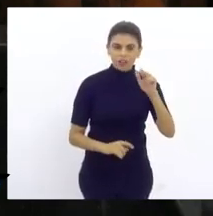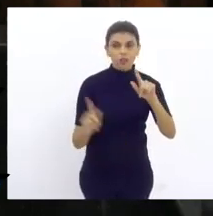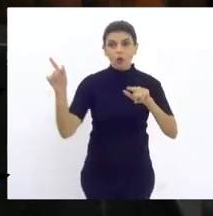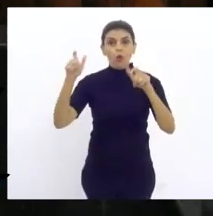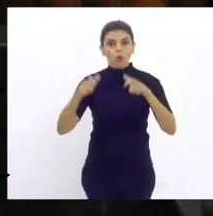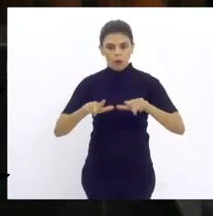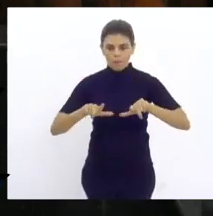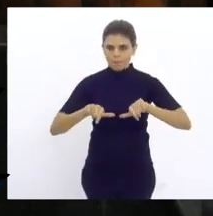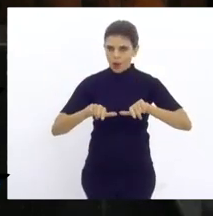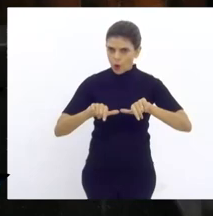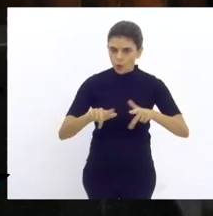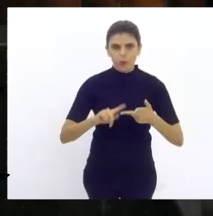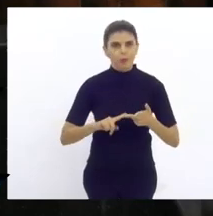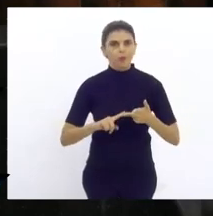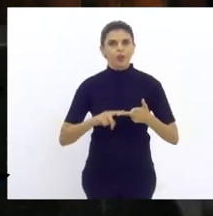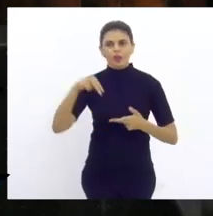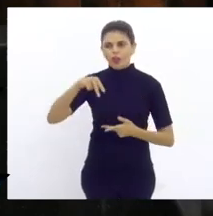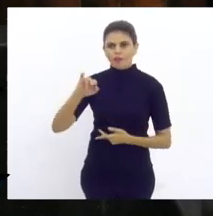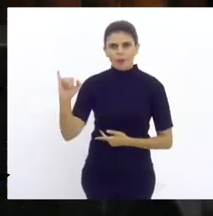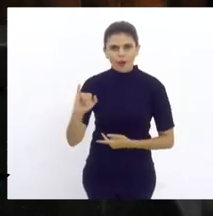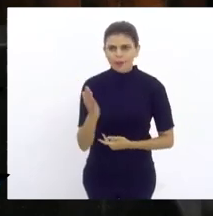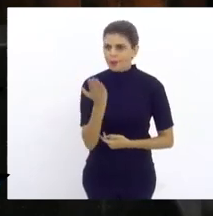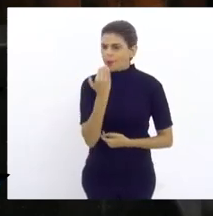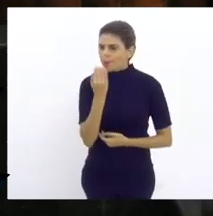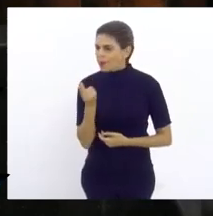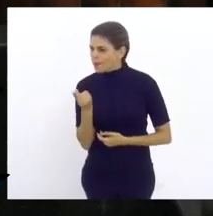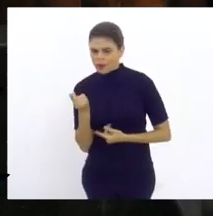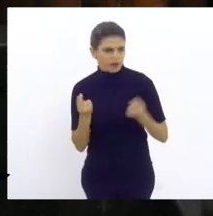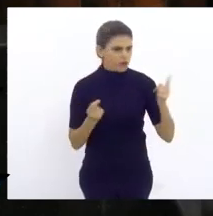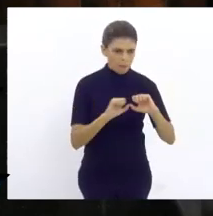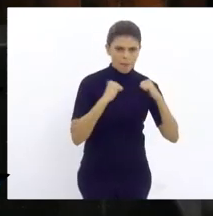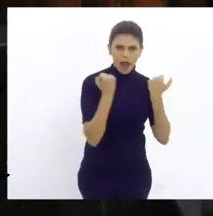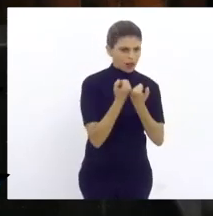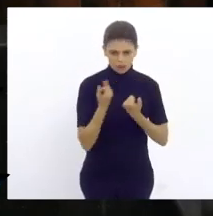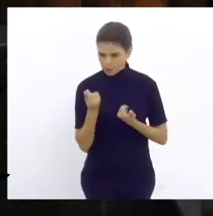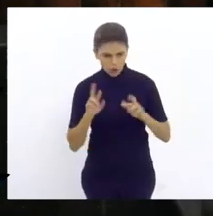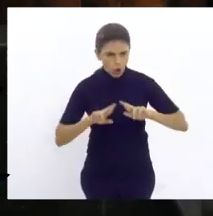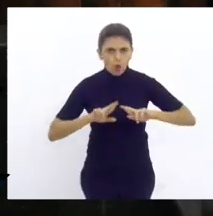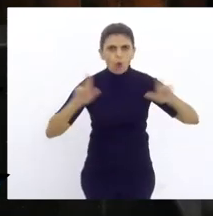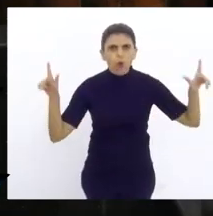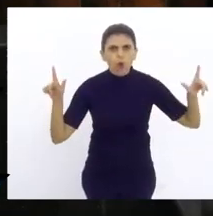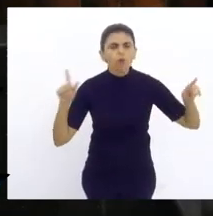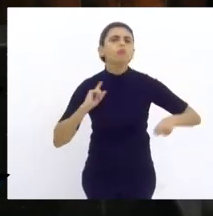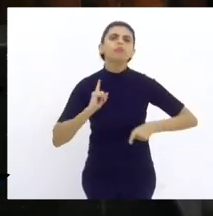campo do Nova Iguaçu a bebida, a comida ser vendida num preço e no Maracanã ser outro preço.